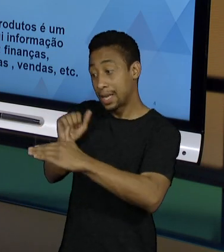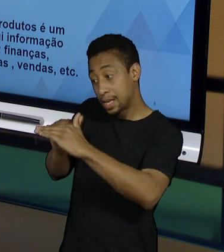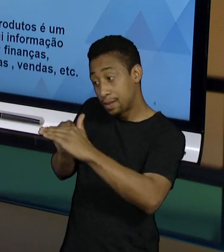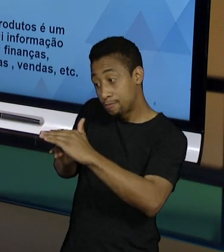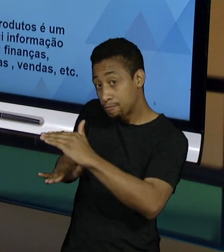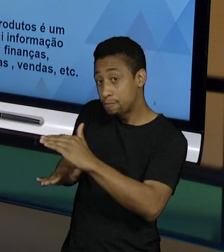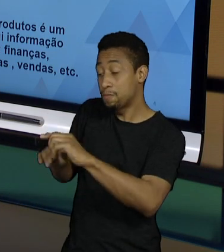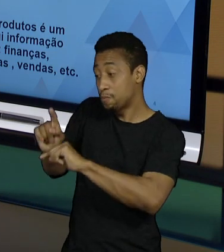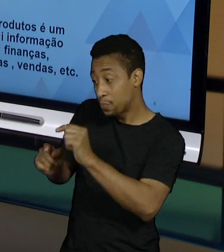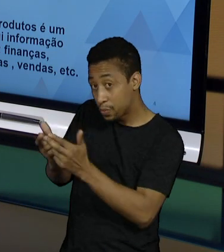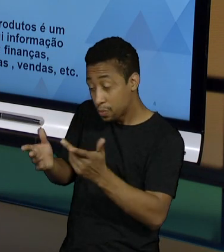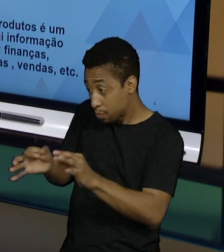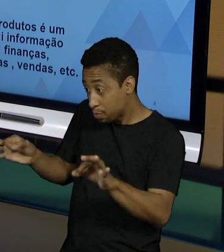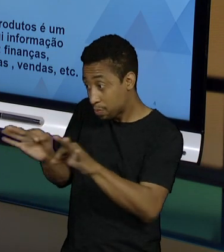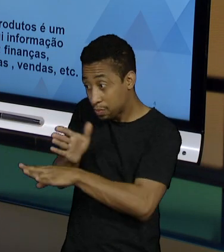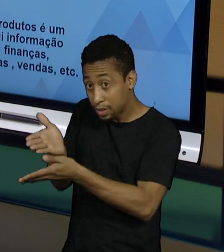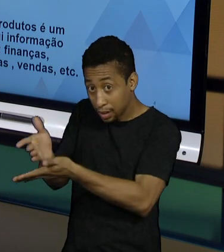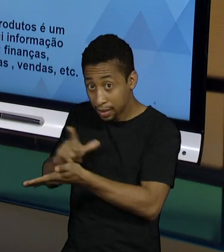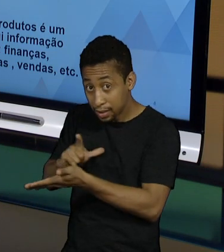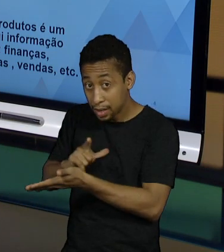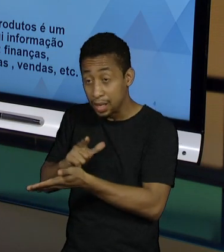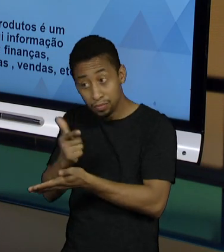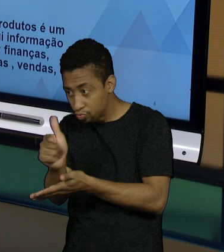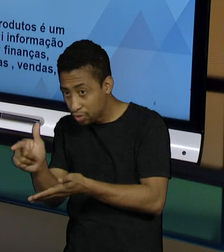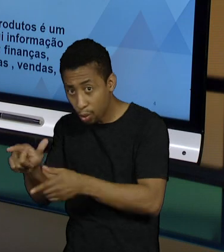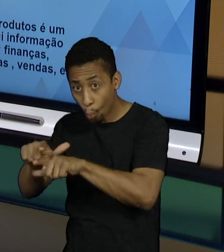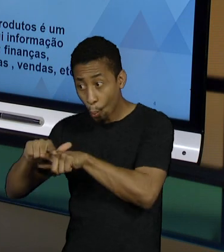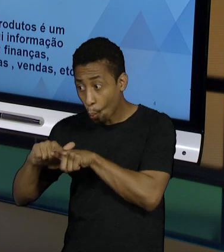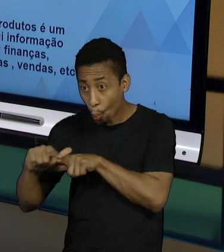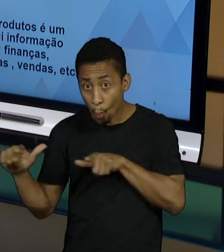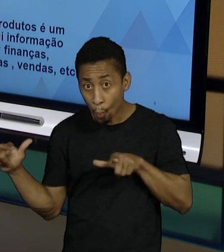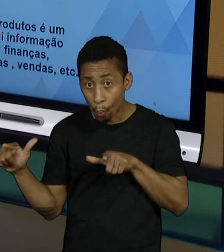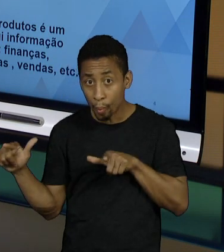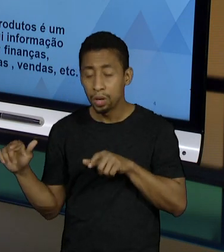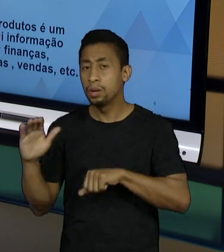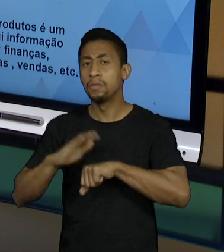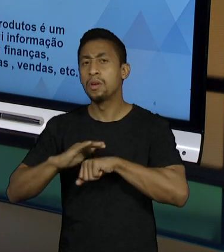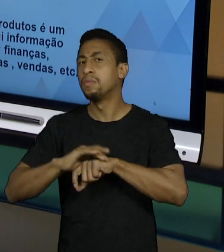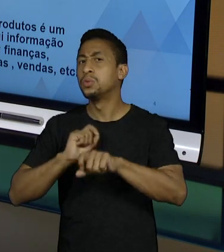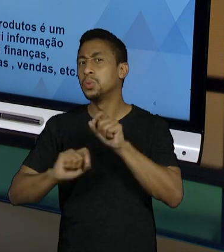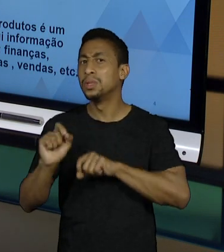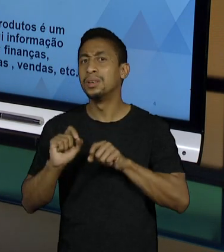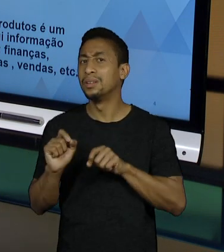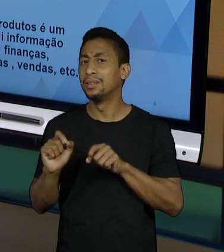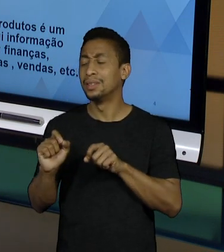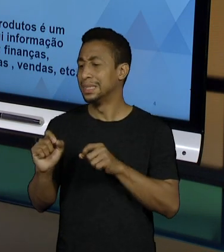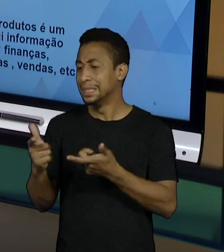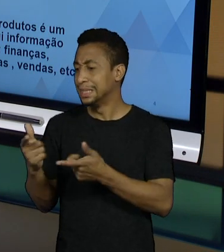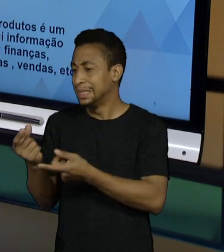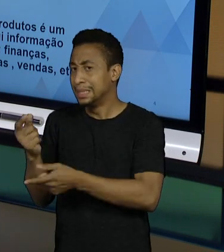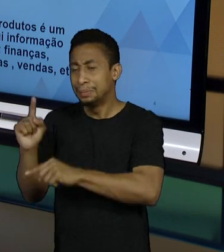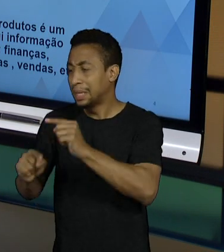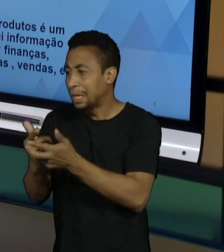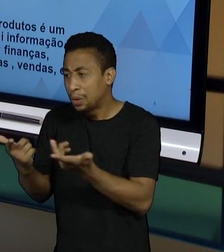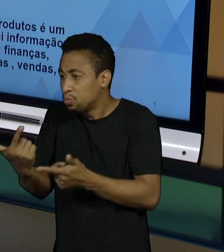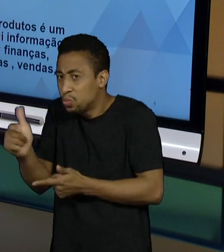não está disponível, qual que a primeira coisa que se pensa hoje? O outsourcing. Você terceiriza a fabricação.